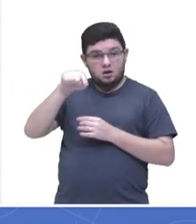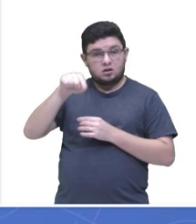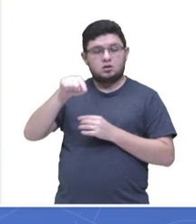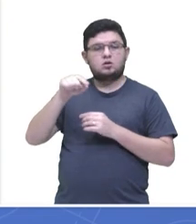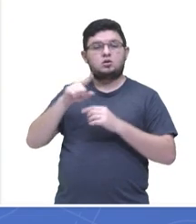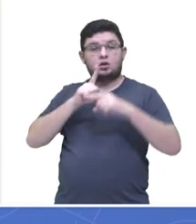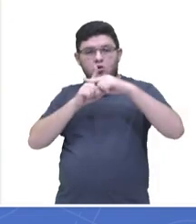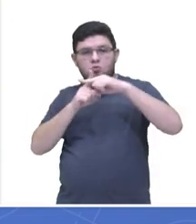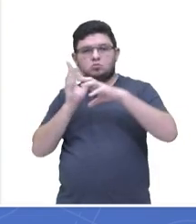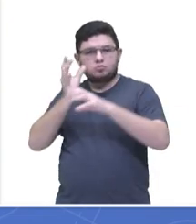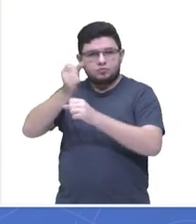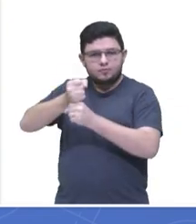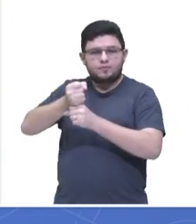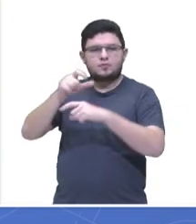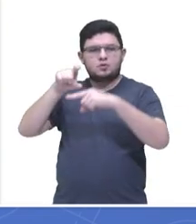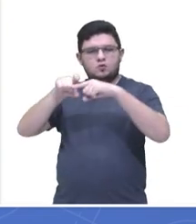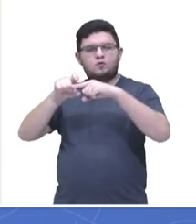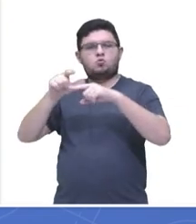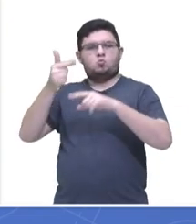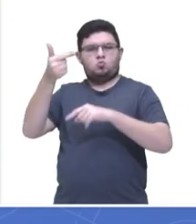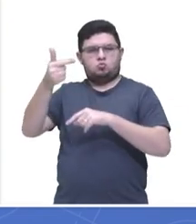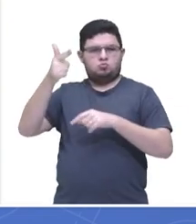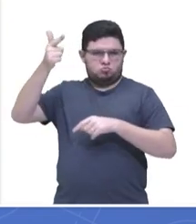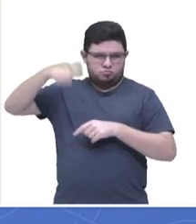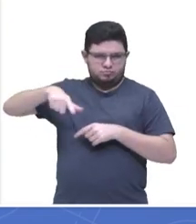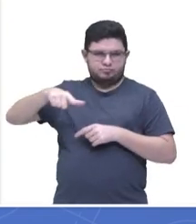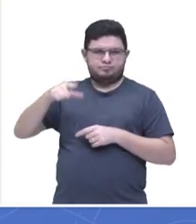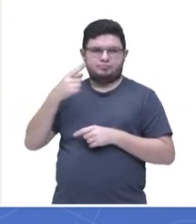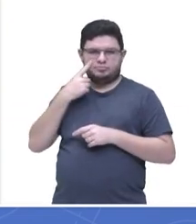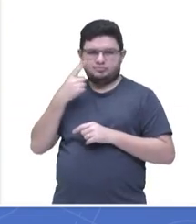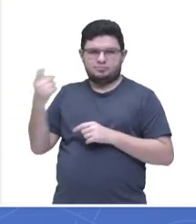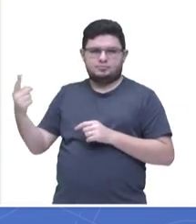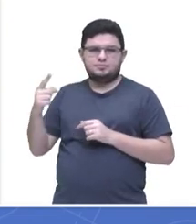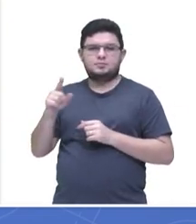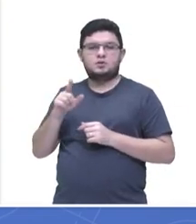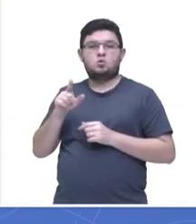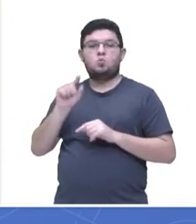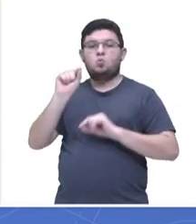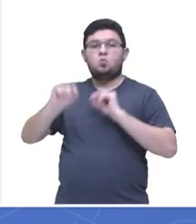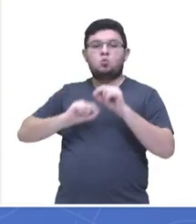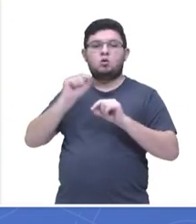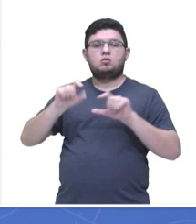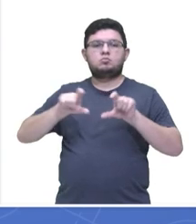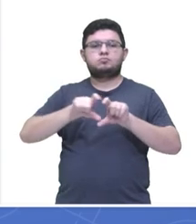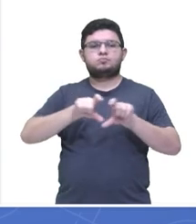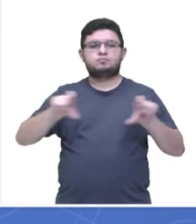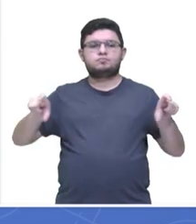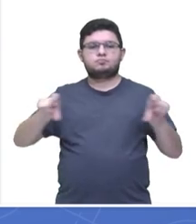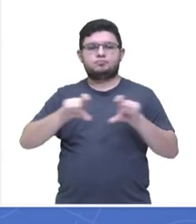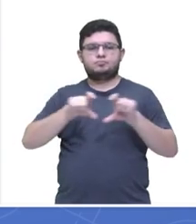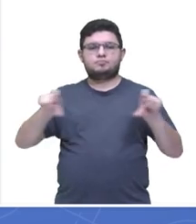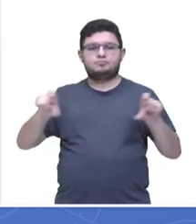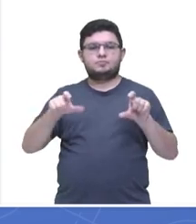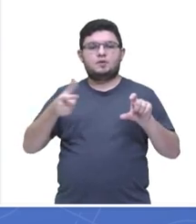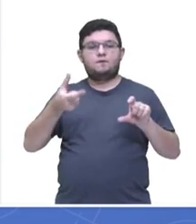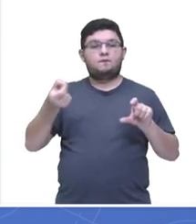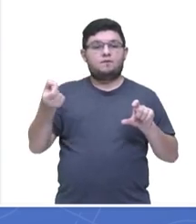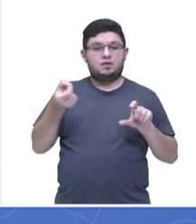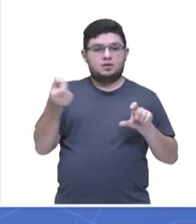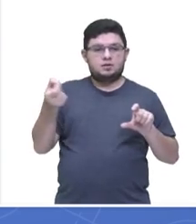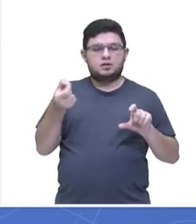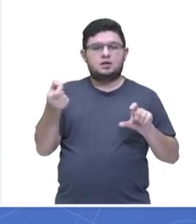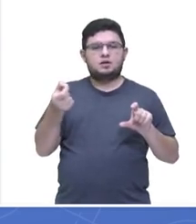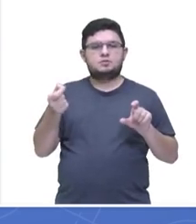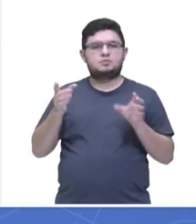dividir por 2 novamente. E você consegue reparar aqui na tabela que o vigésimo elemento em ordem crescente